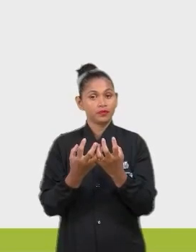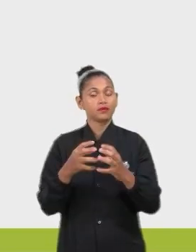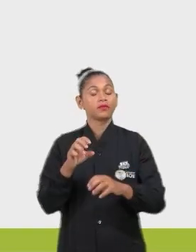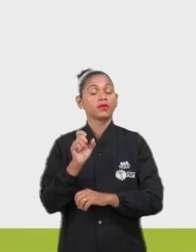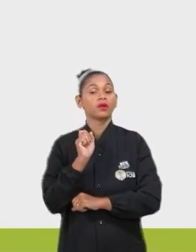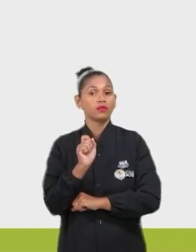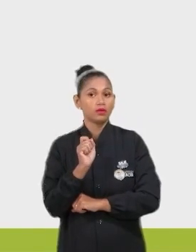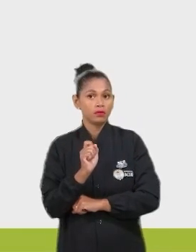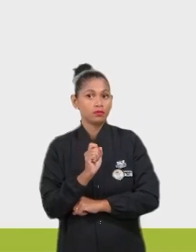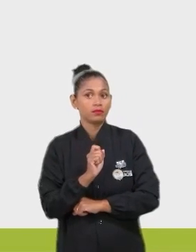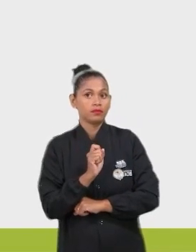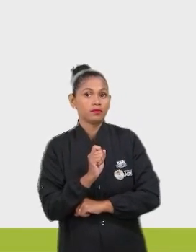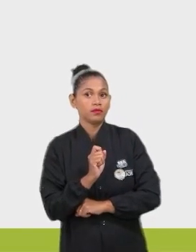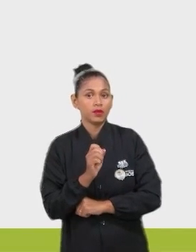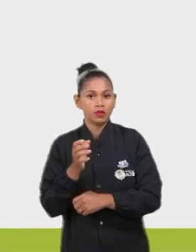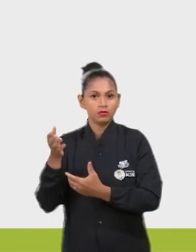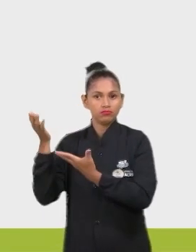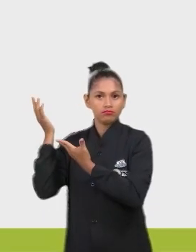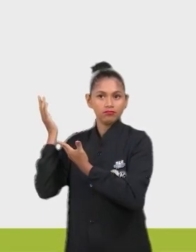Eu vou direto para ela.